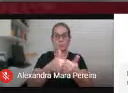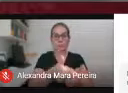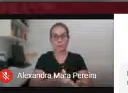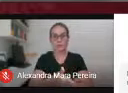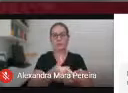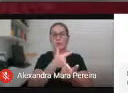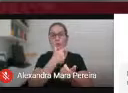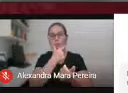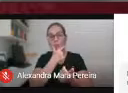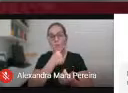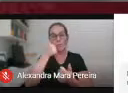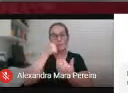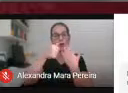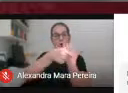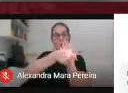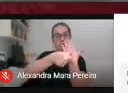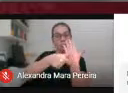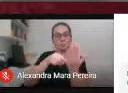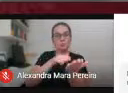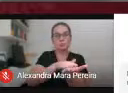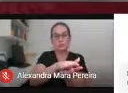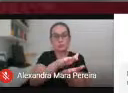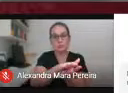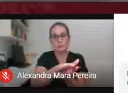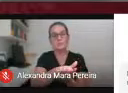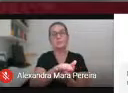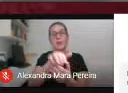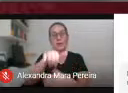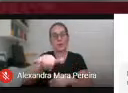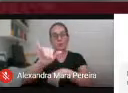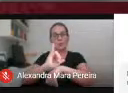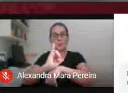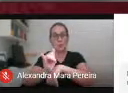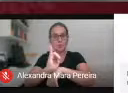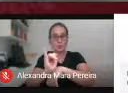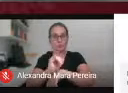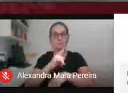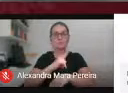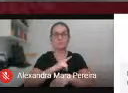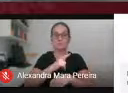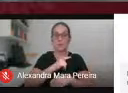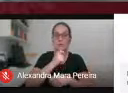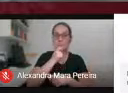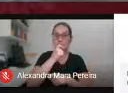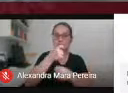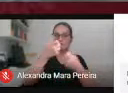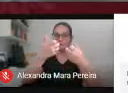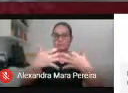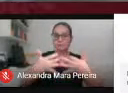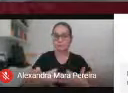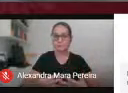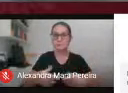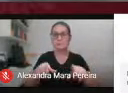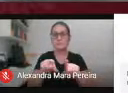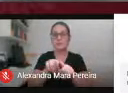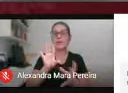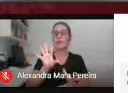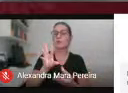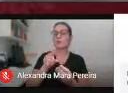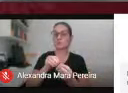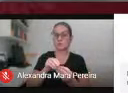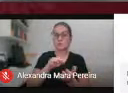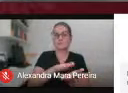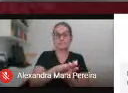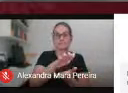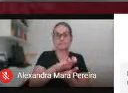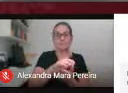por esta editora nesse canal do YouTube, onde vocês encontrarão depoimentos, relatos das publicações. Estamos no